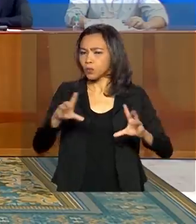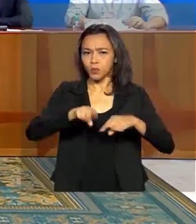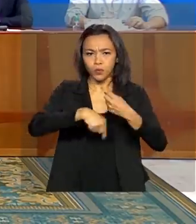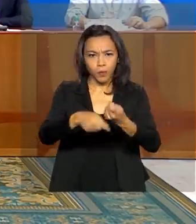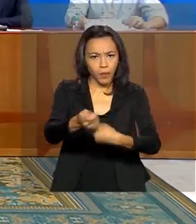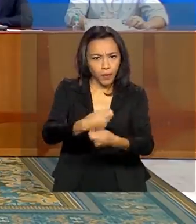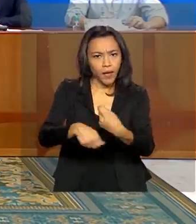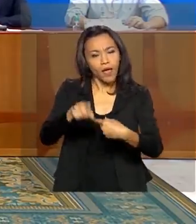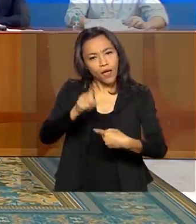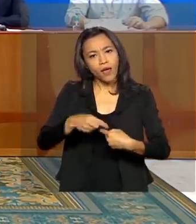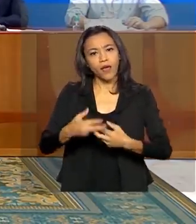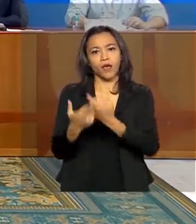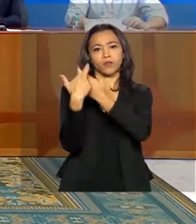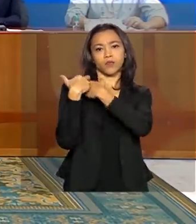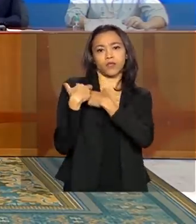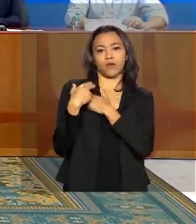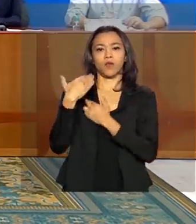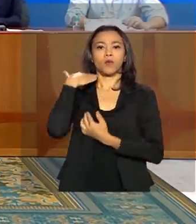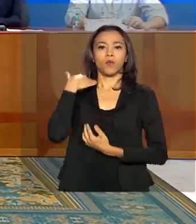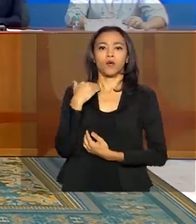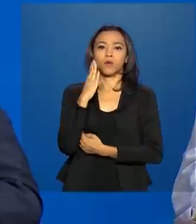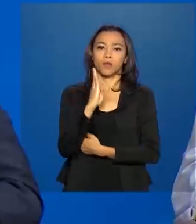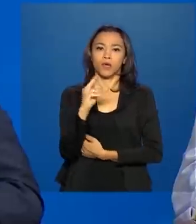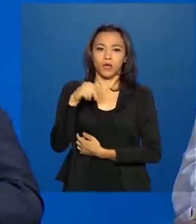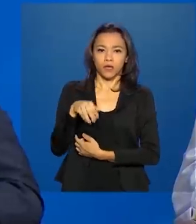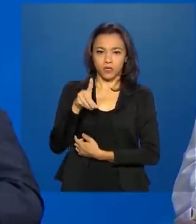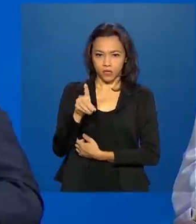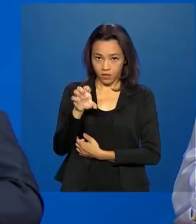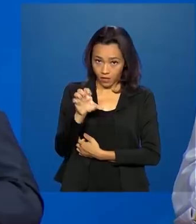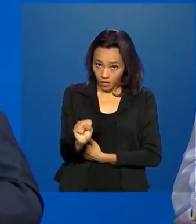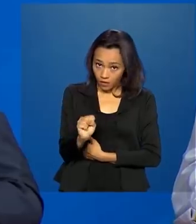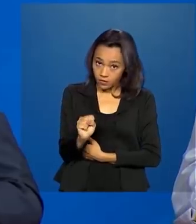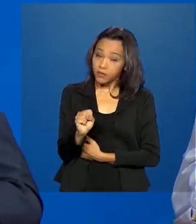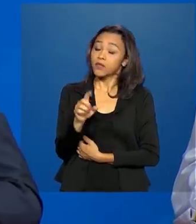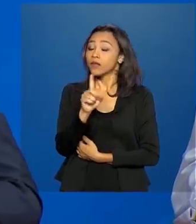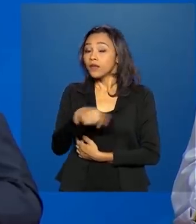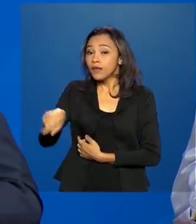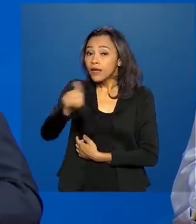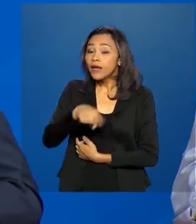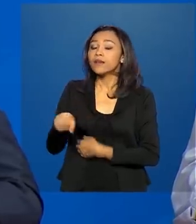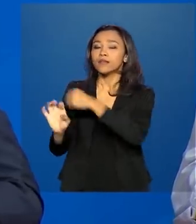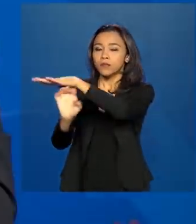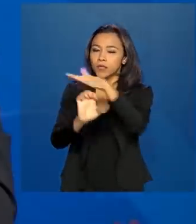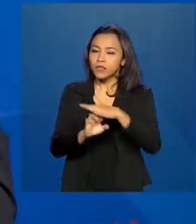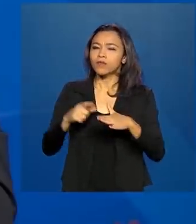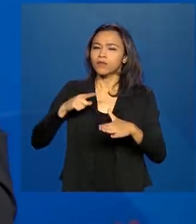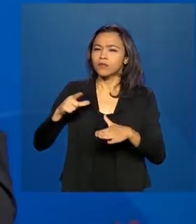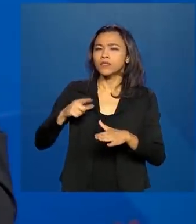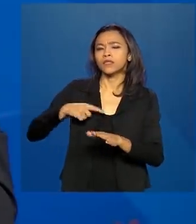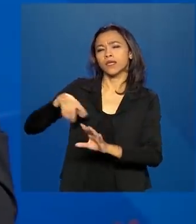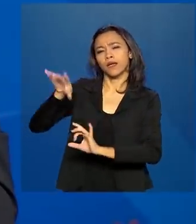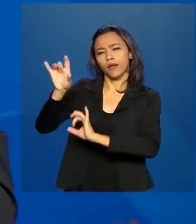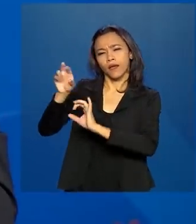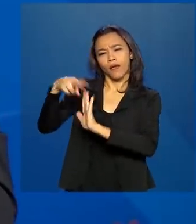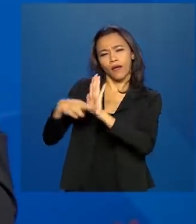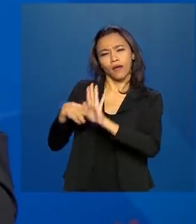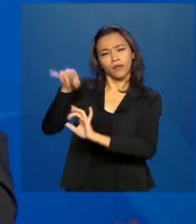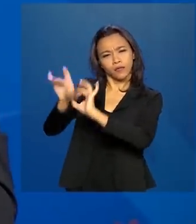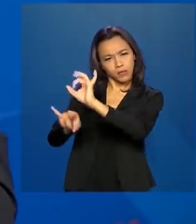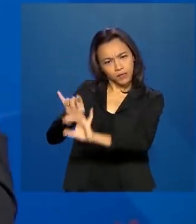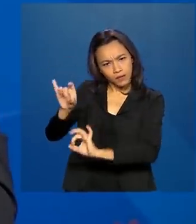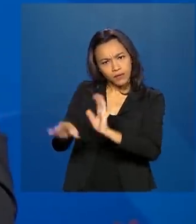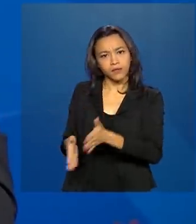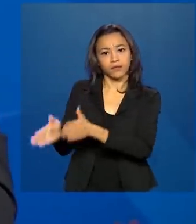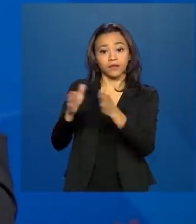será feita pelo BNDES e as empresas terão condições especiais para pagar. O prazo do programa fica